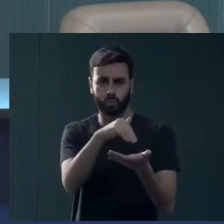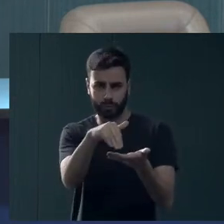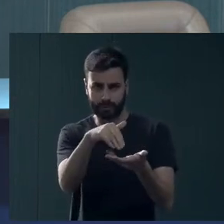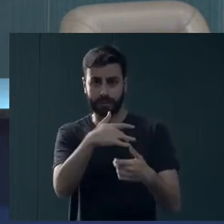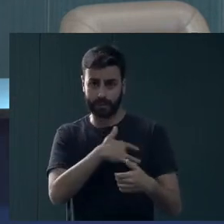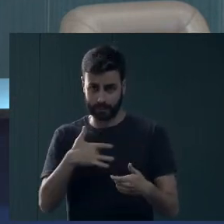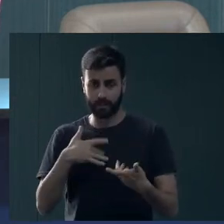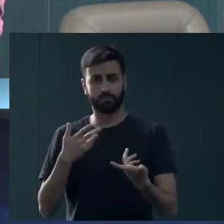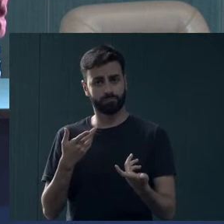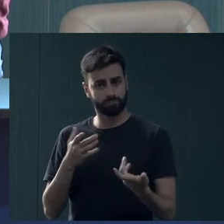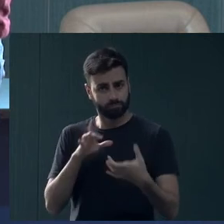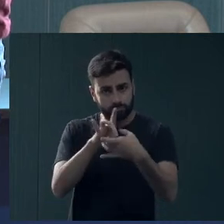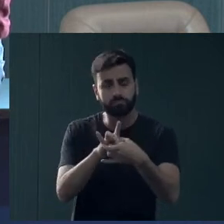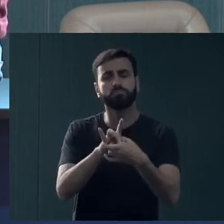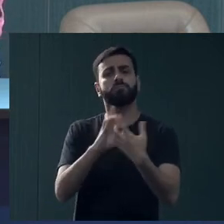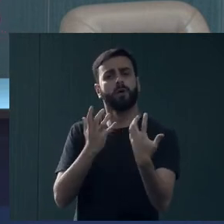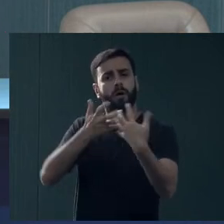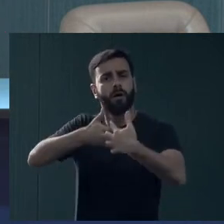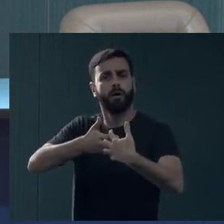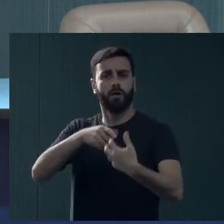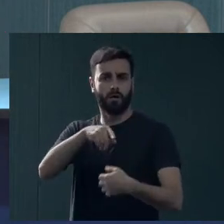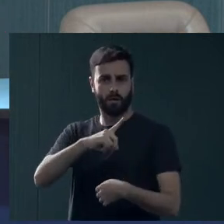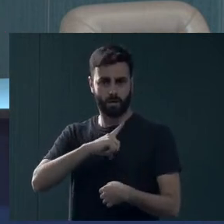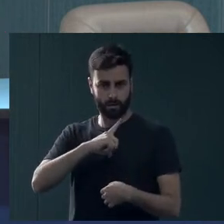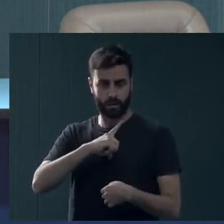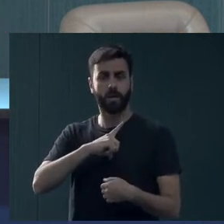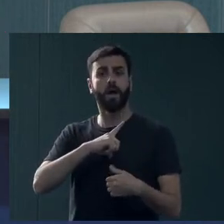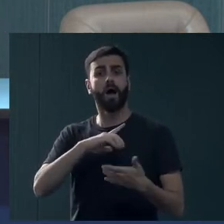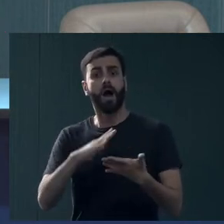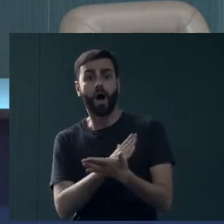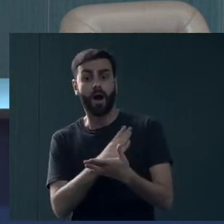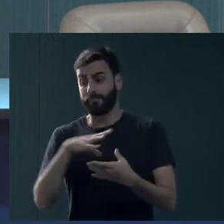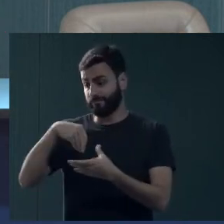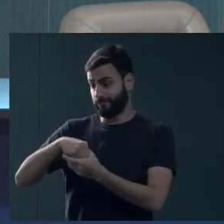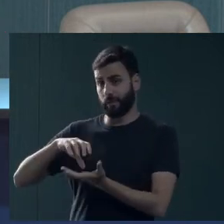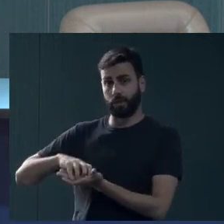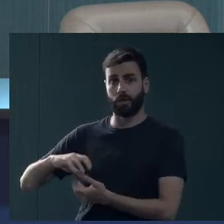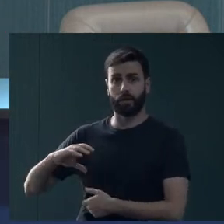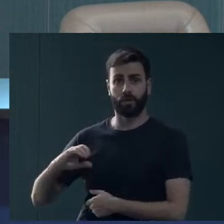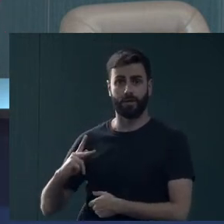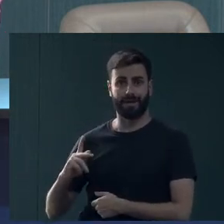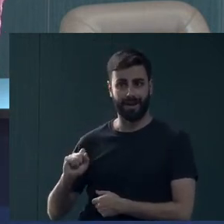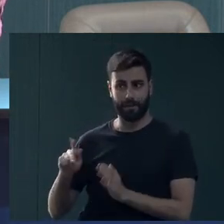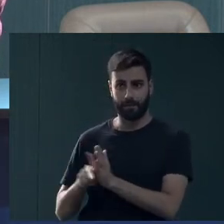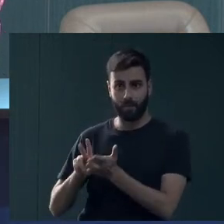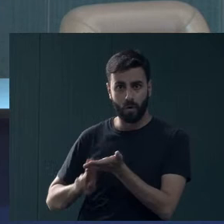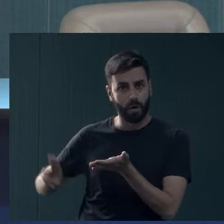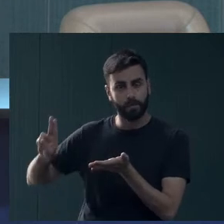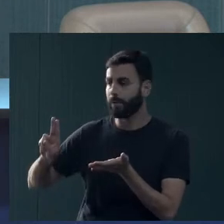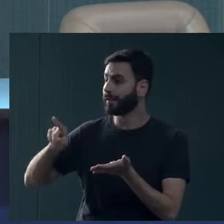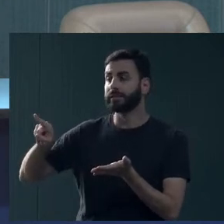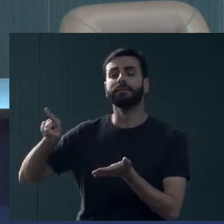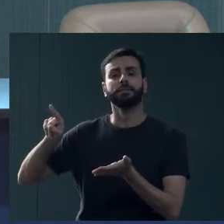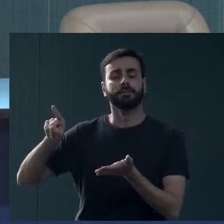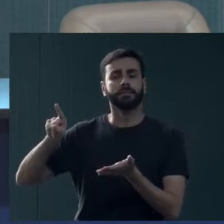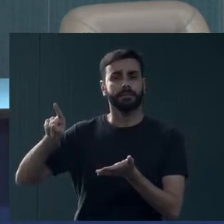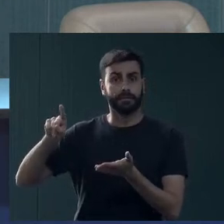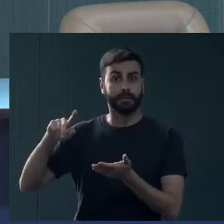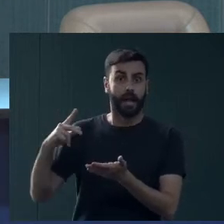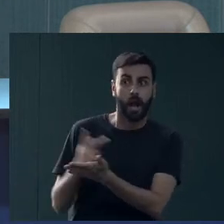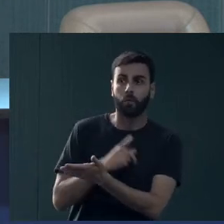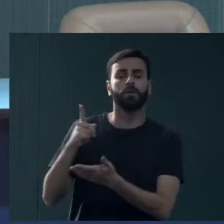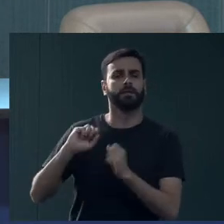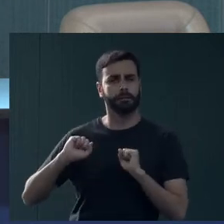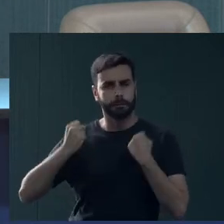uma relação de parceria e de complementariedade. Então, tem serviços, eu não tenho CAPES aqui dentro. Então, quando eu tiver um menino que está em uma urgência psiquiátrica e precisar de um